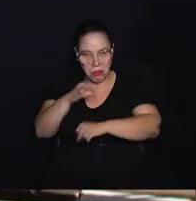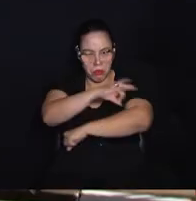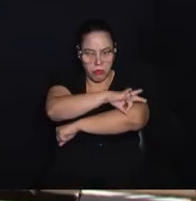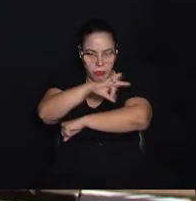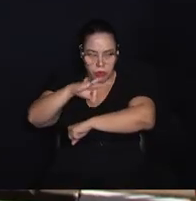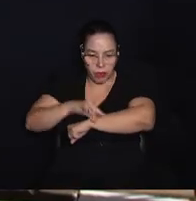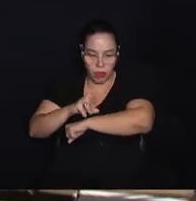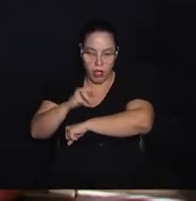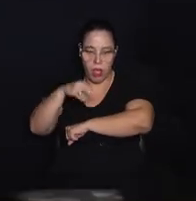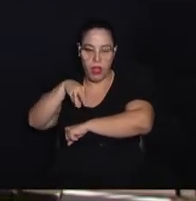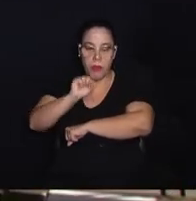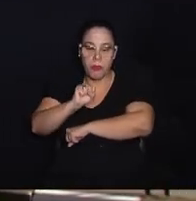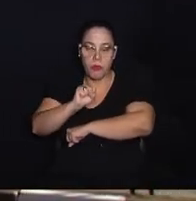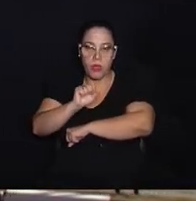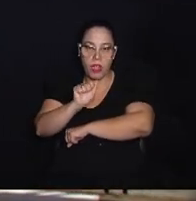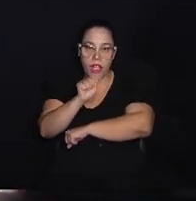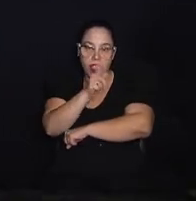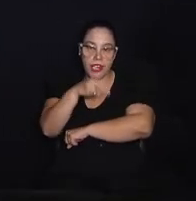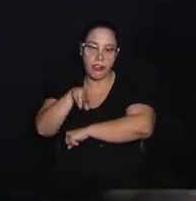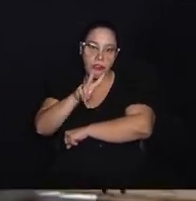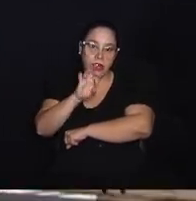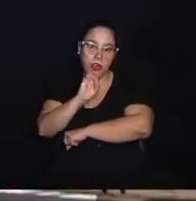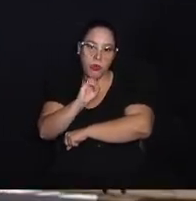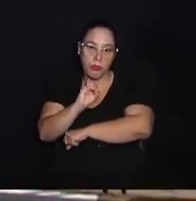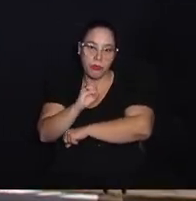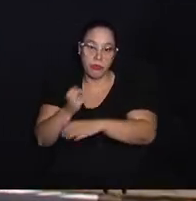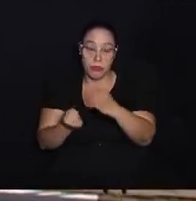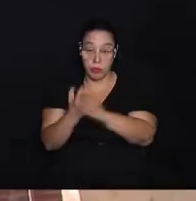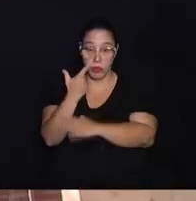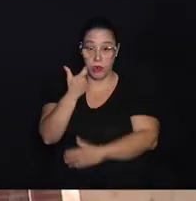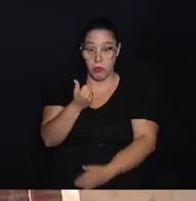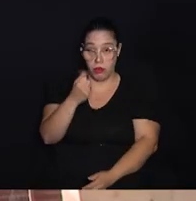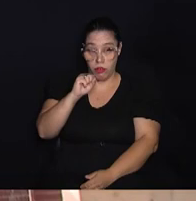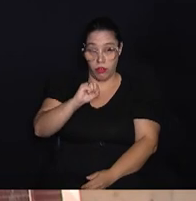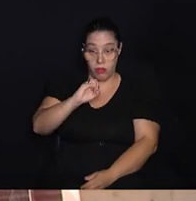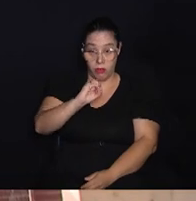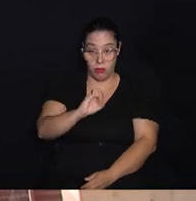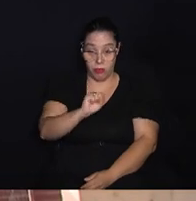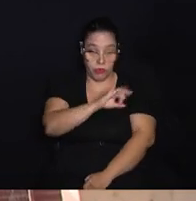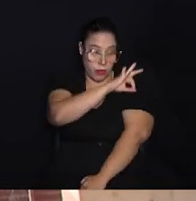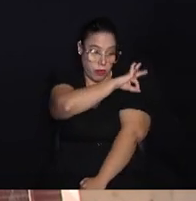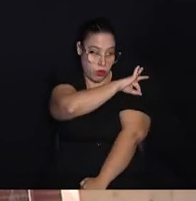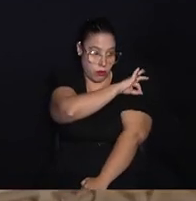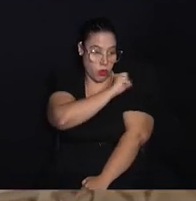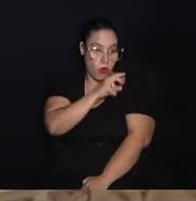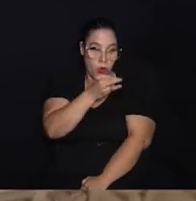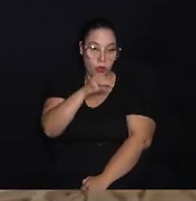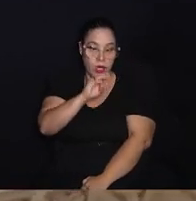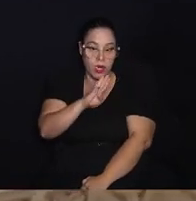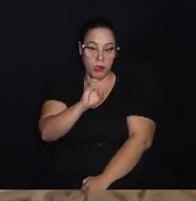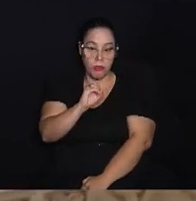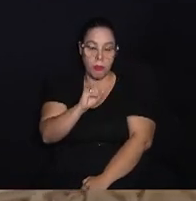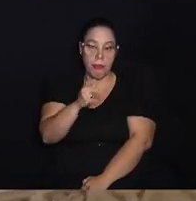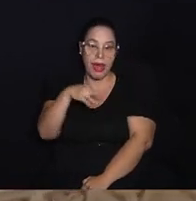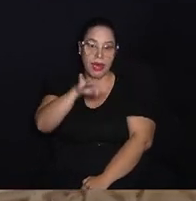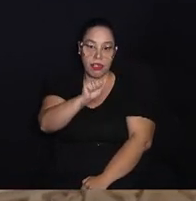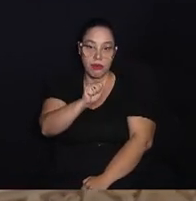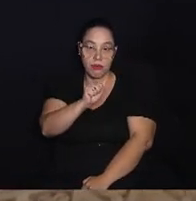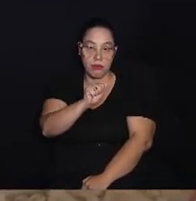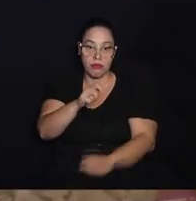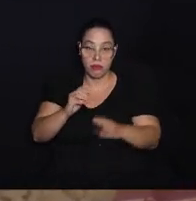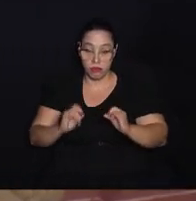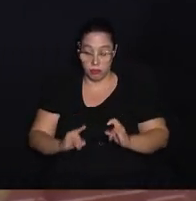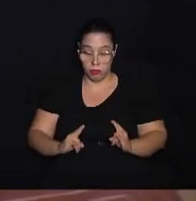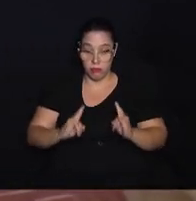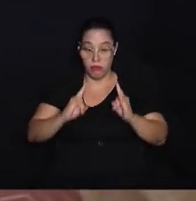Ramos de Azevedo e inaugurado em 1908 pelo prefeito Orozimbo Maia. O edifício segue